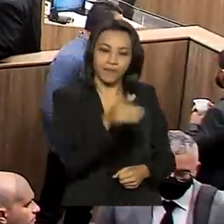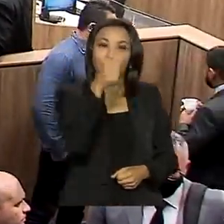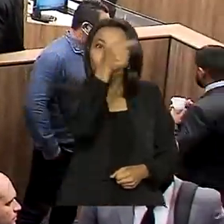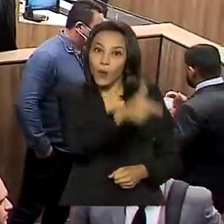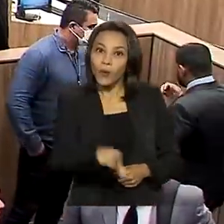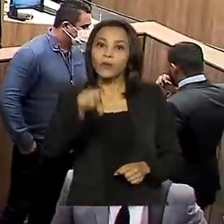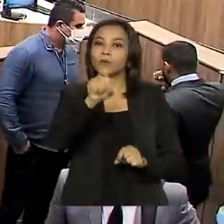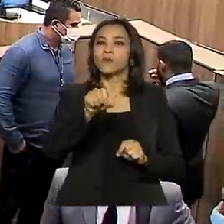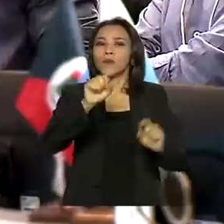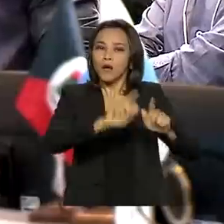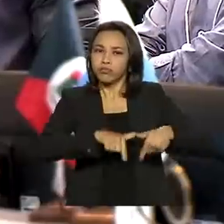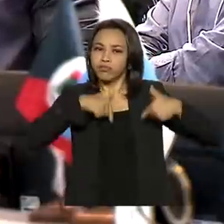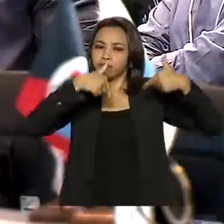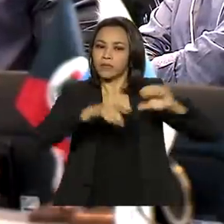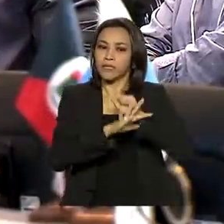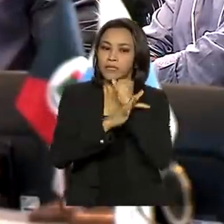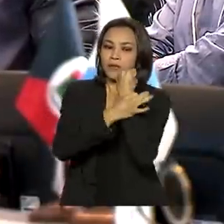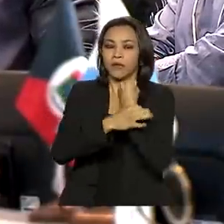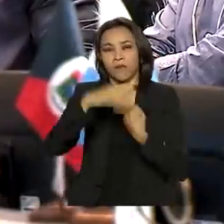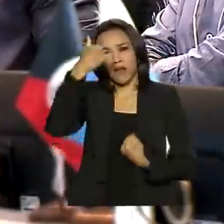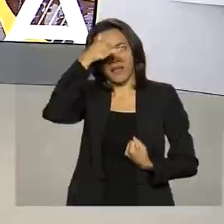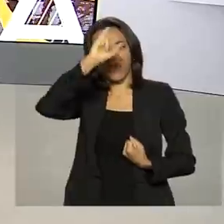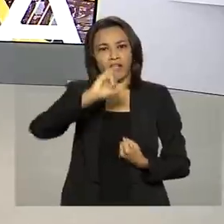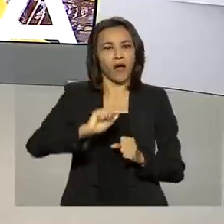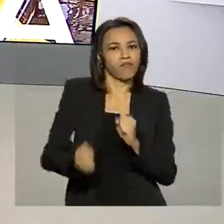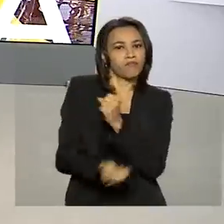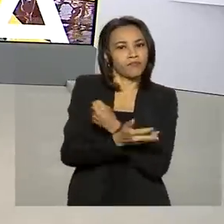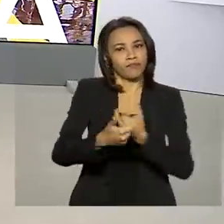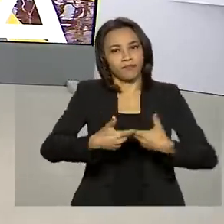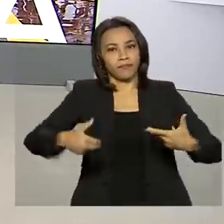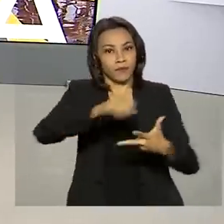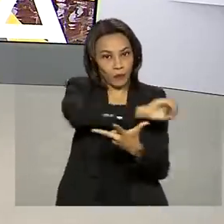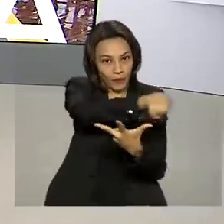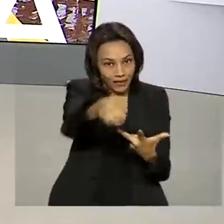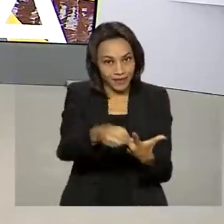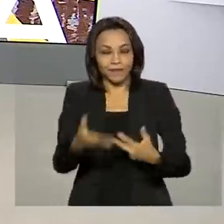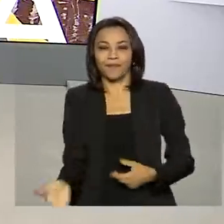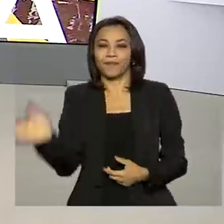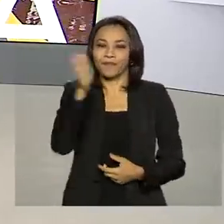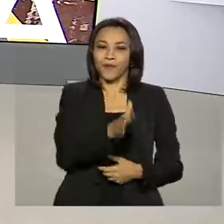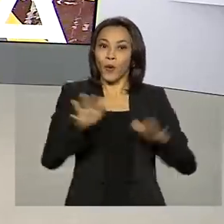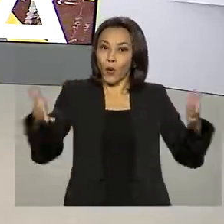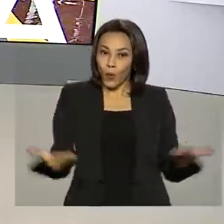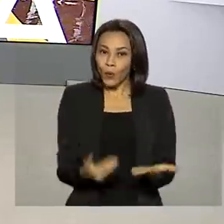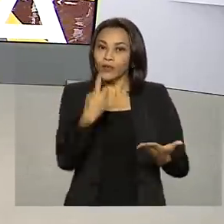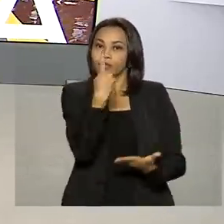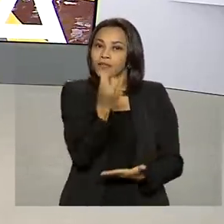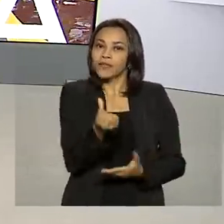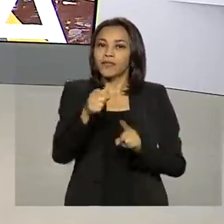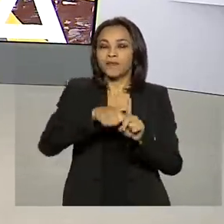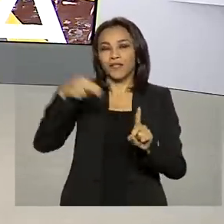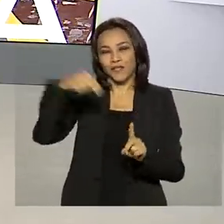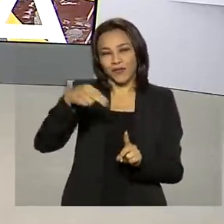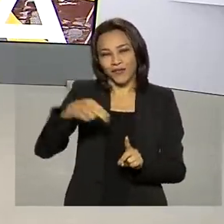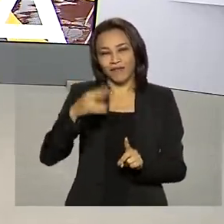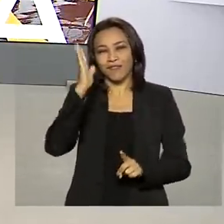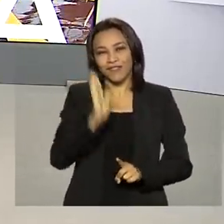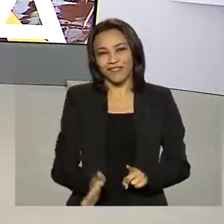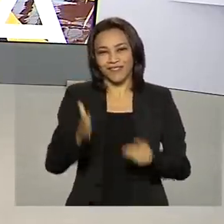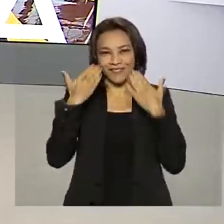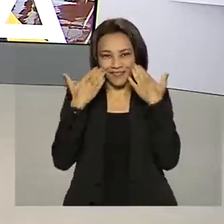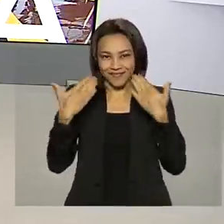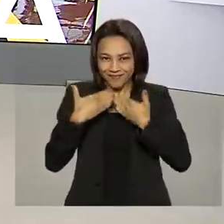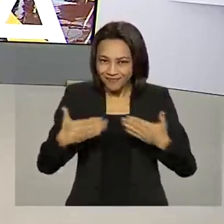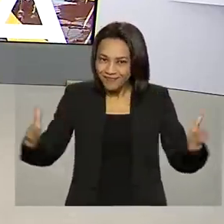segurança para evitar fraudes no Enem. A edição desta terça-feira, 16 de novembro de 2021,